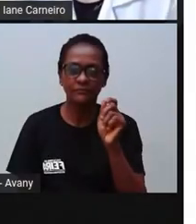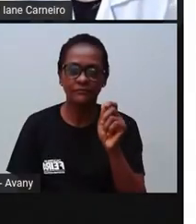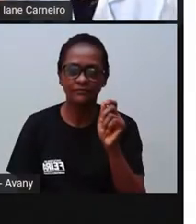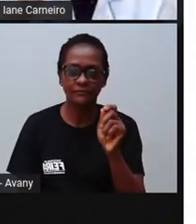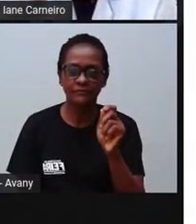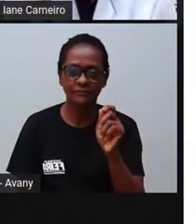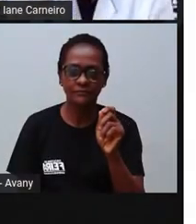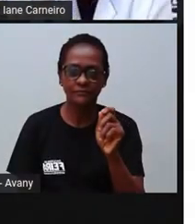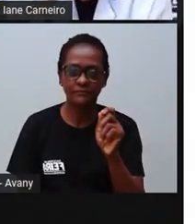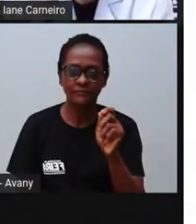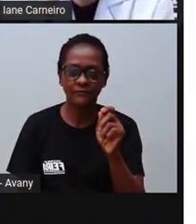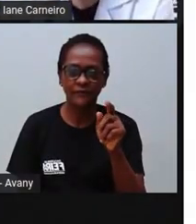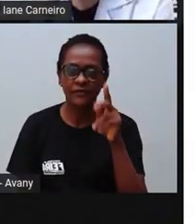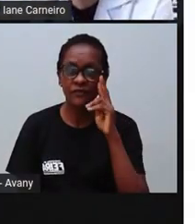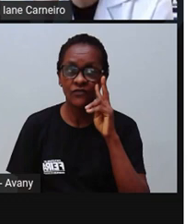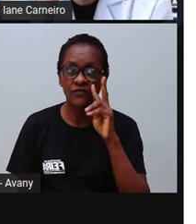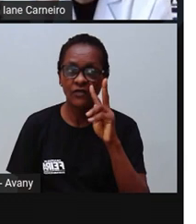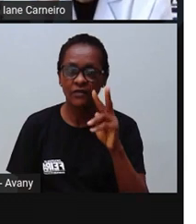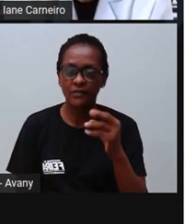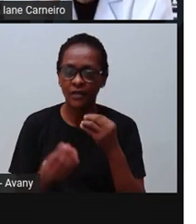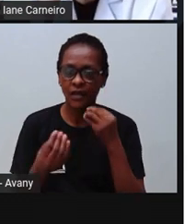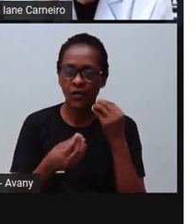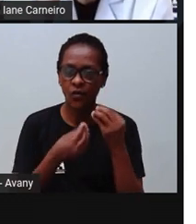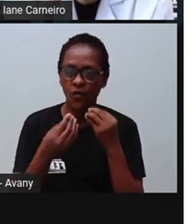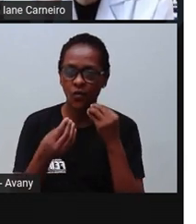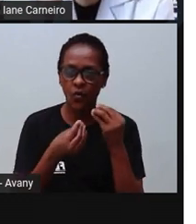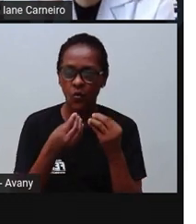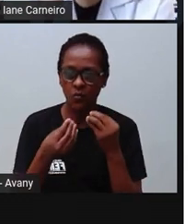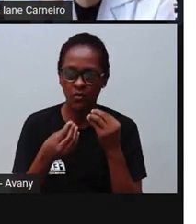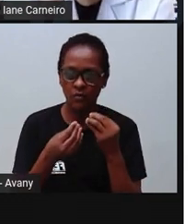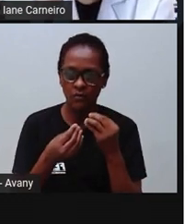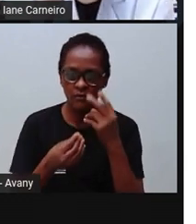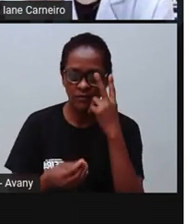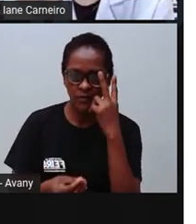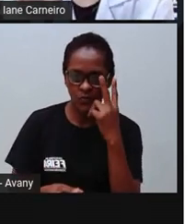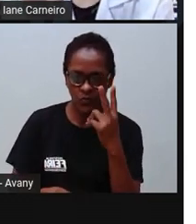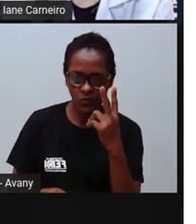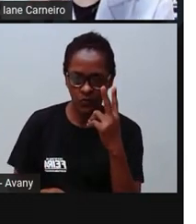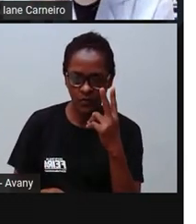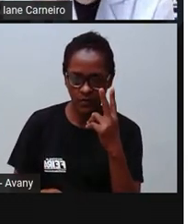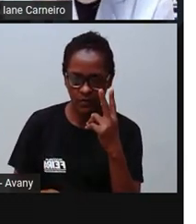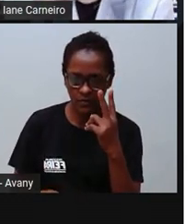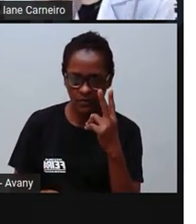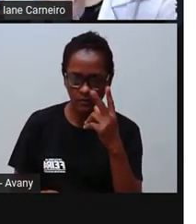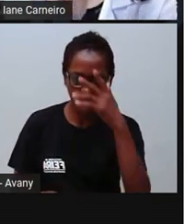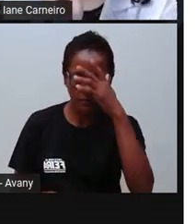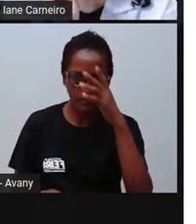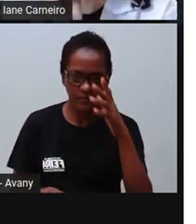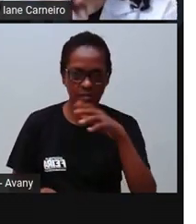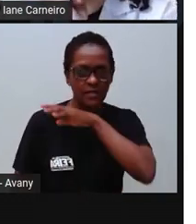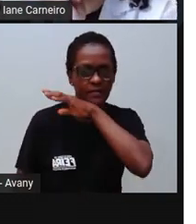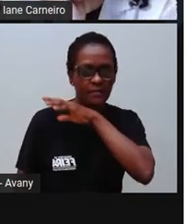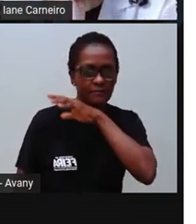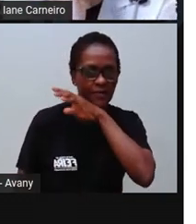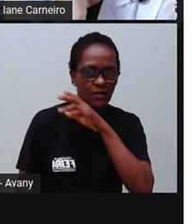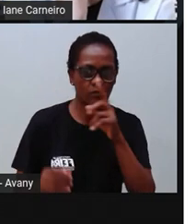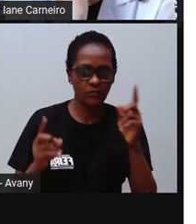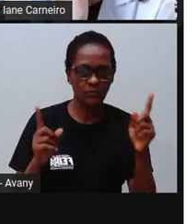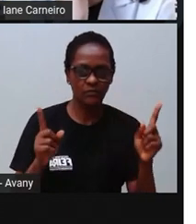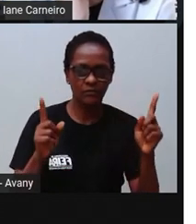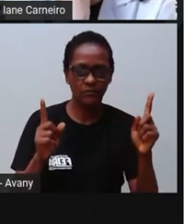E aí, olha só, né, a gente viu que eles, né, primeiro tinham os dois animais na